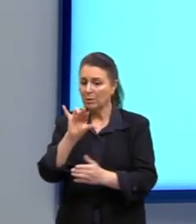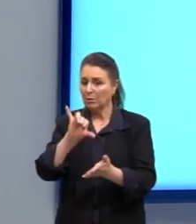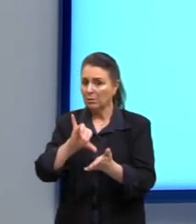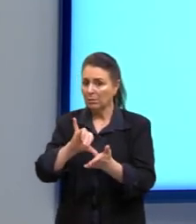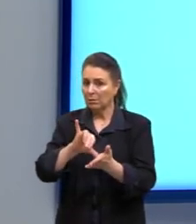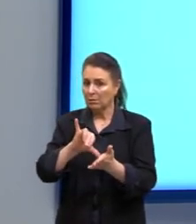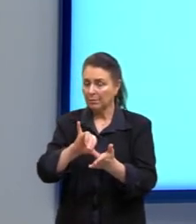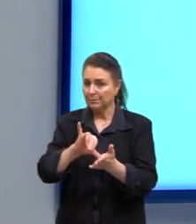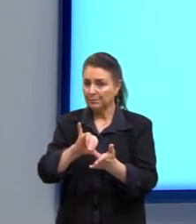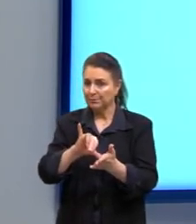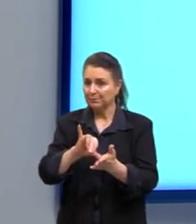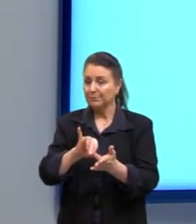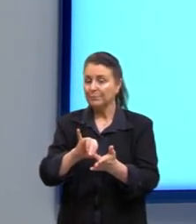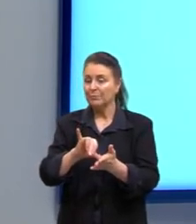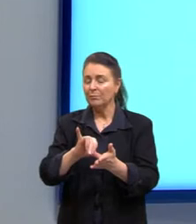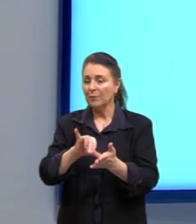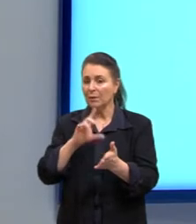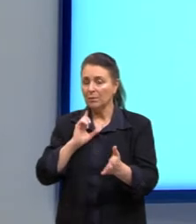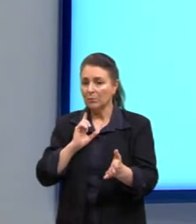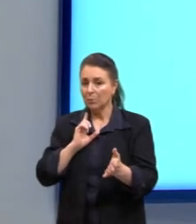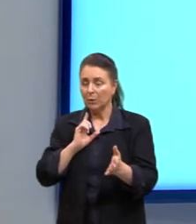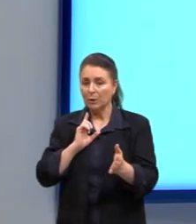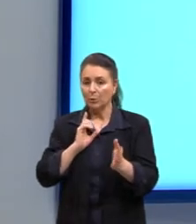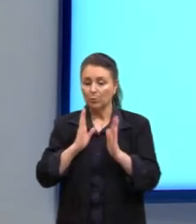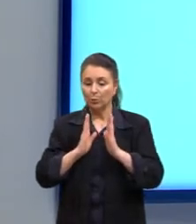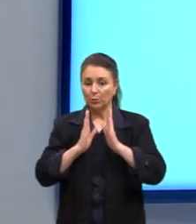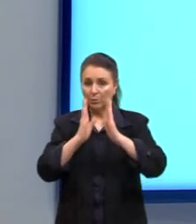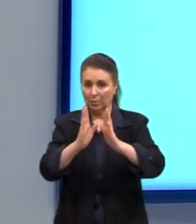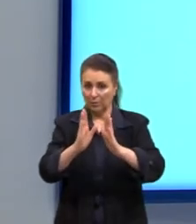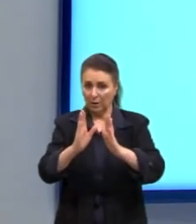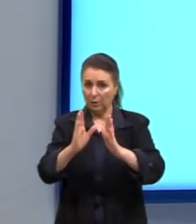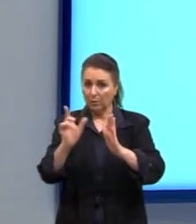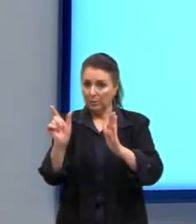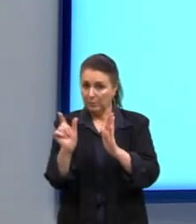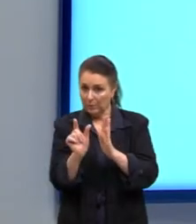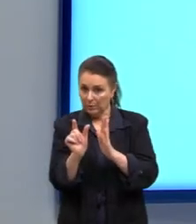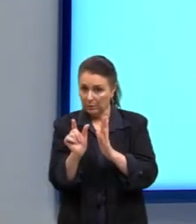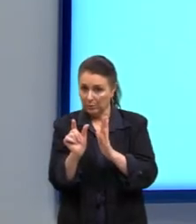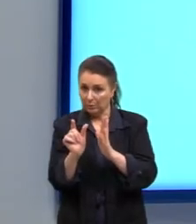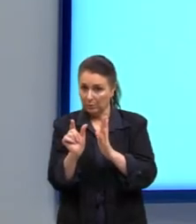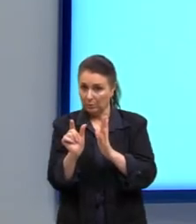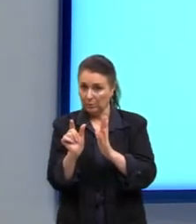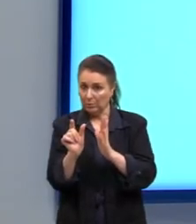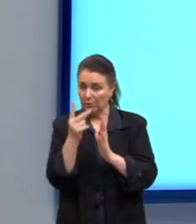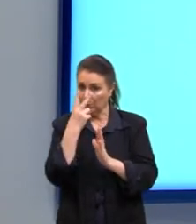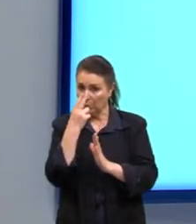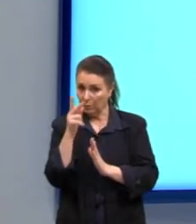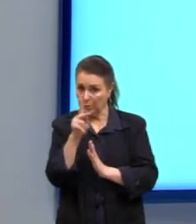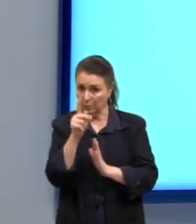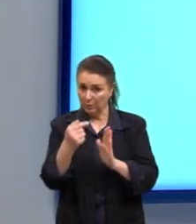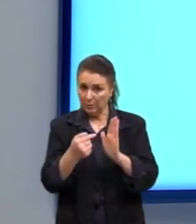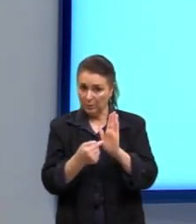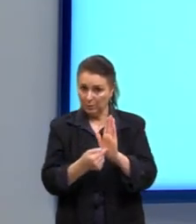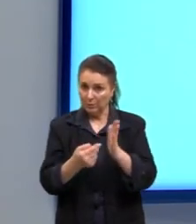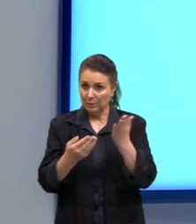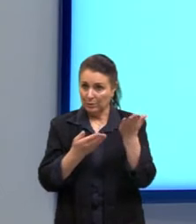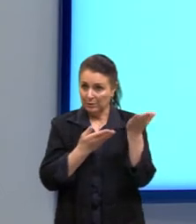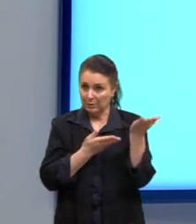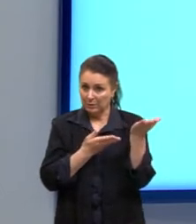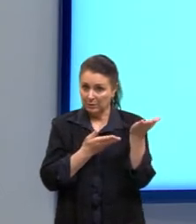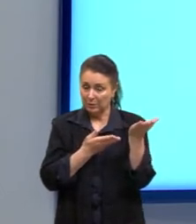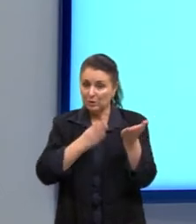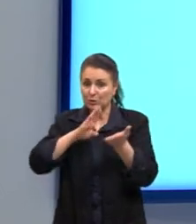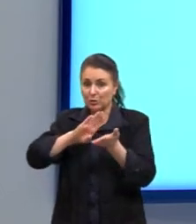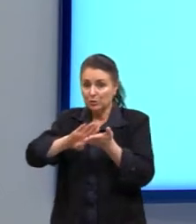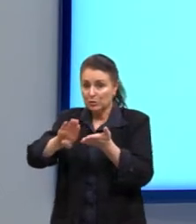né? Quando o nosso intervalo, ele é pequeno, assim como aqui, a gente consegue ir eliminando aqueles termos que